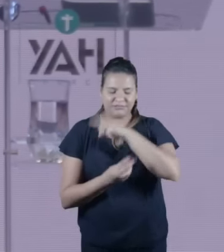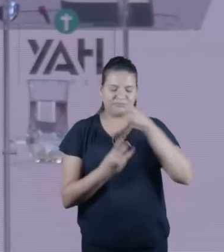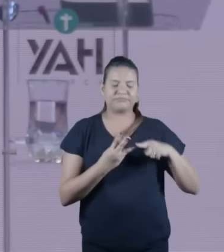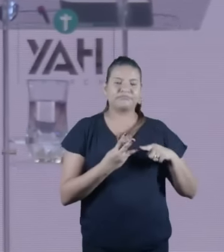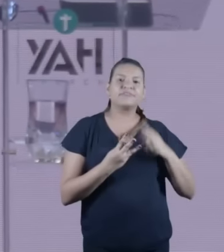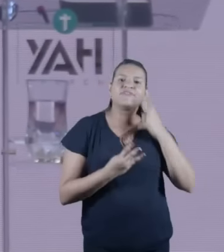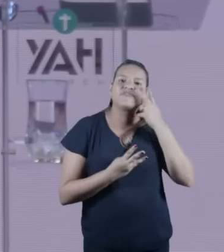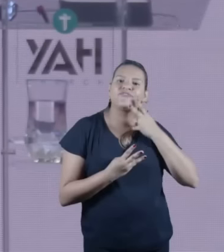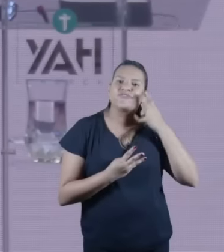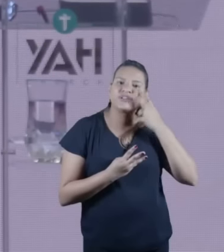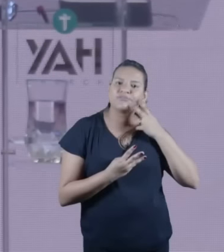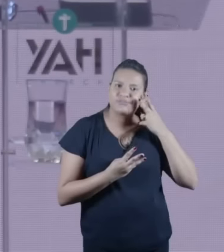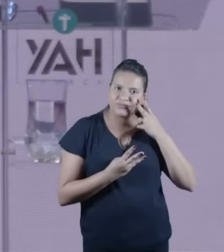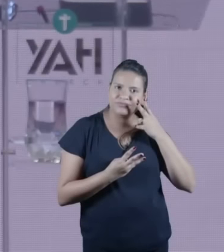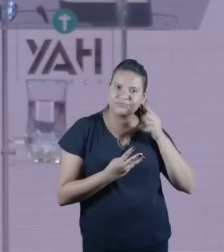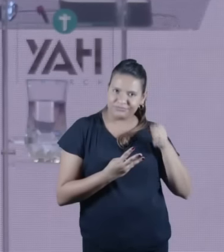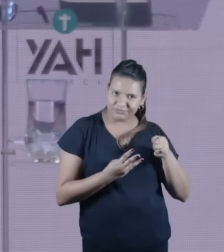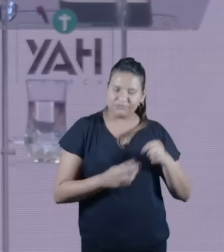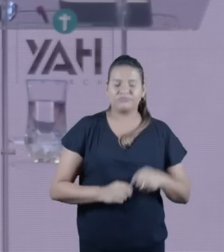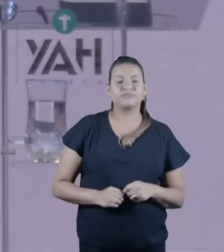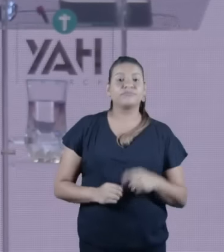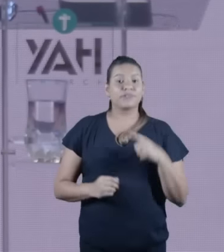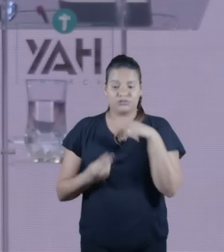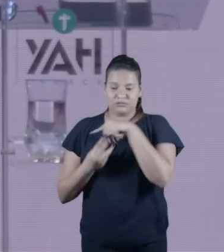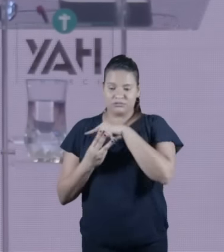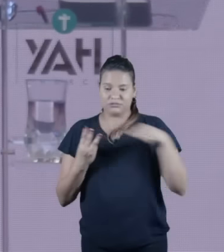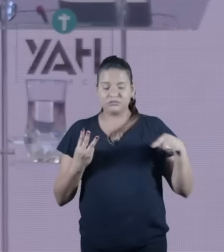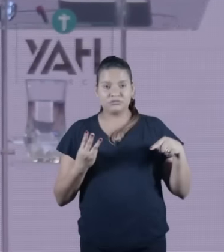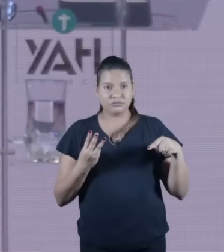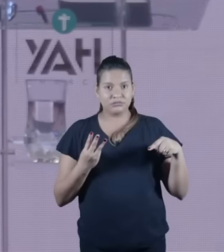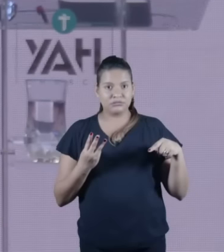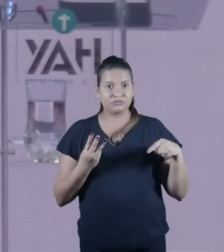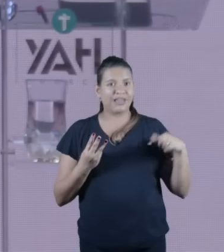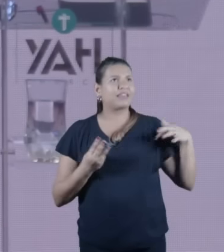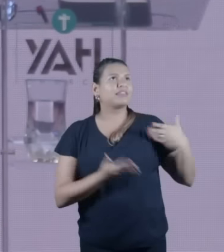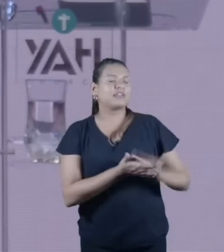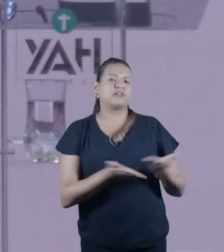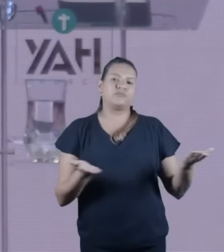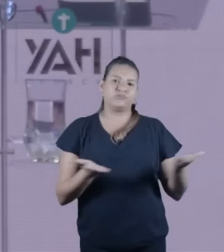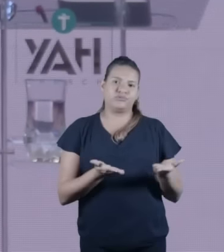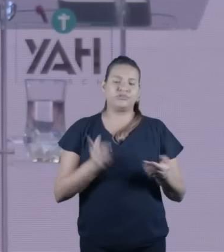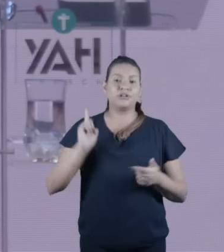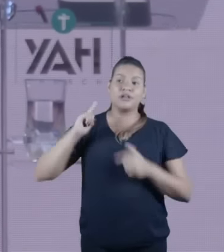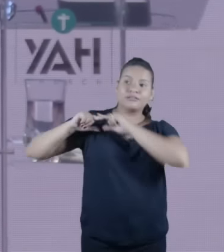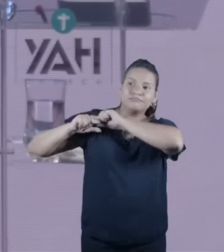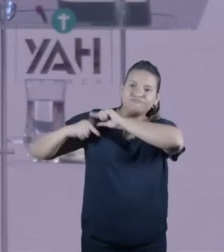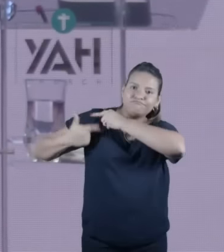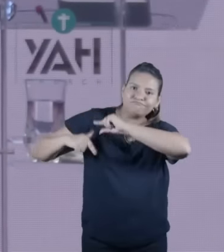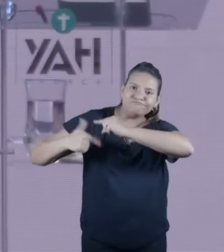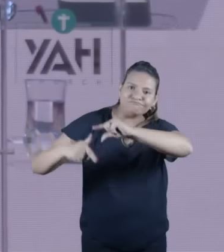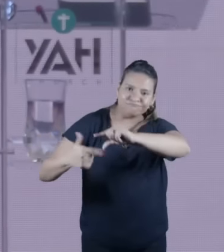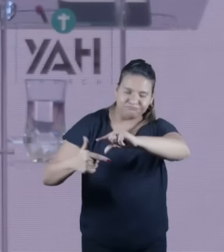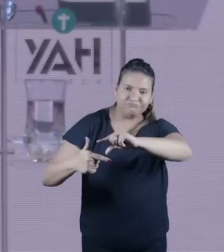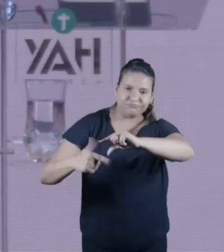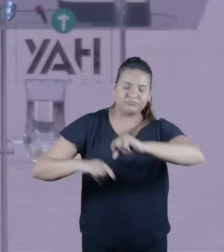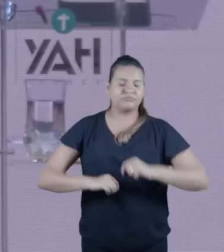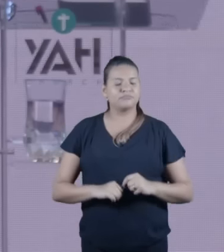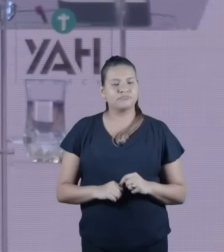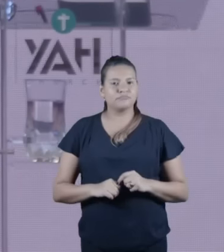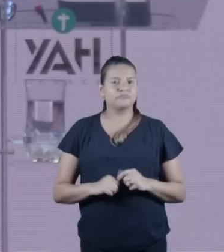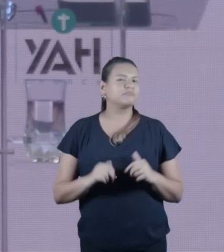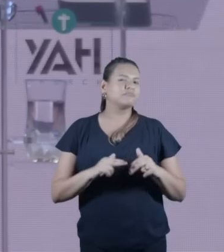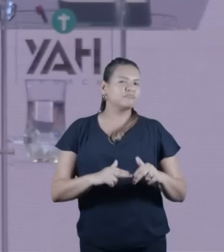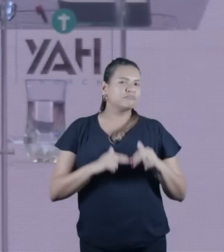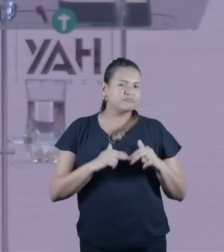então tem uma refeição inteira uma tradição inteira que se faz até os dias de hoje e por isso quem quer